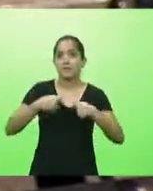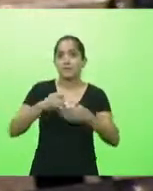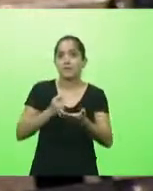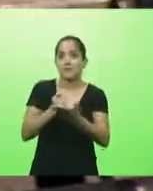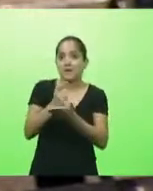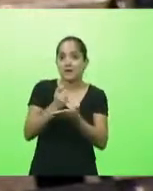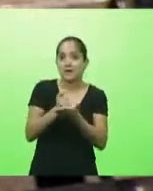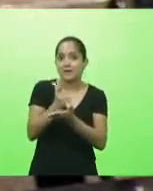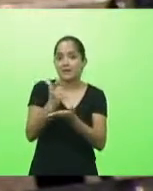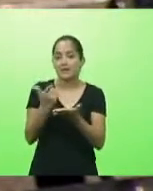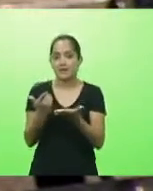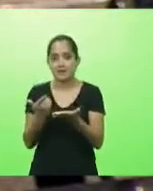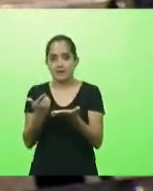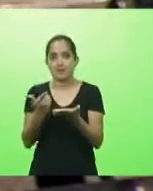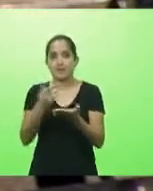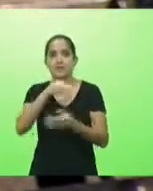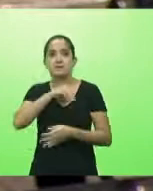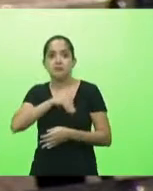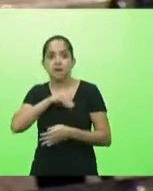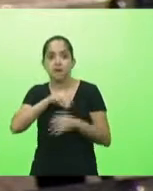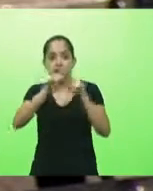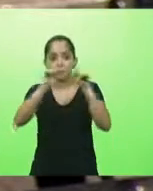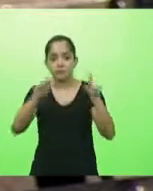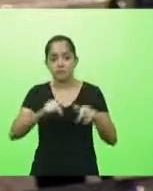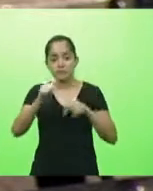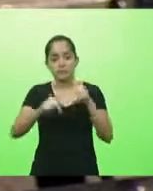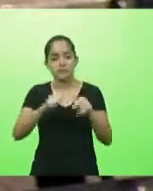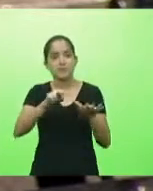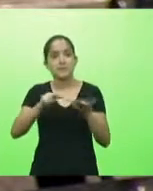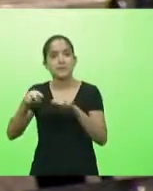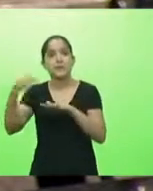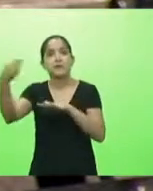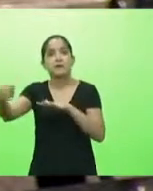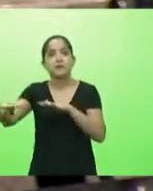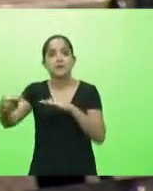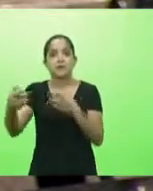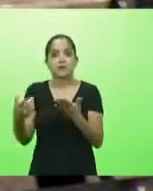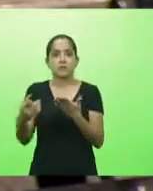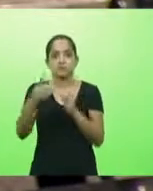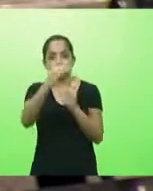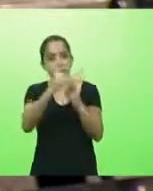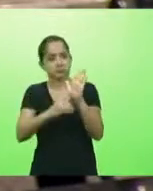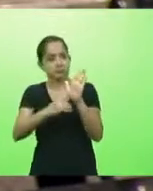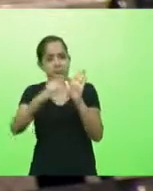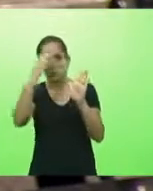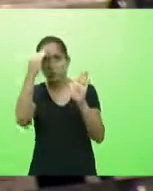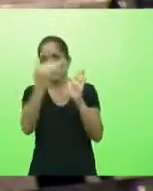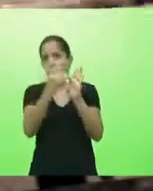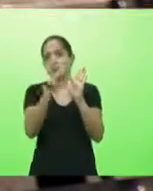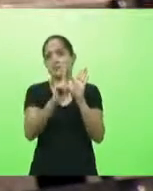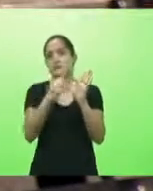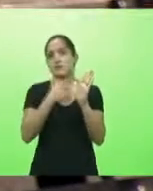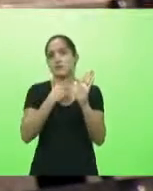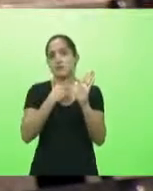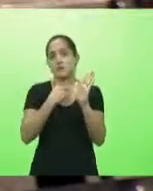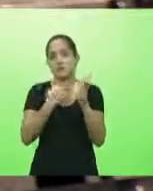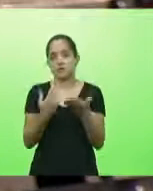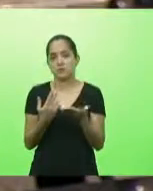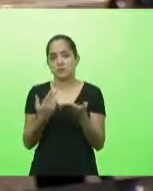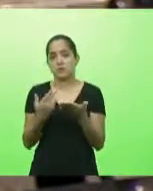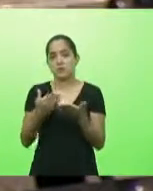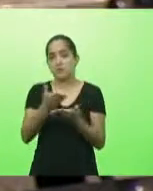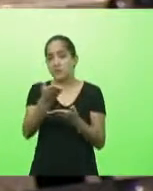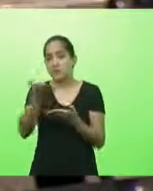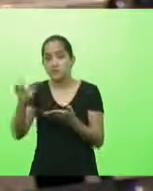rodar a folha de pagamento a semana que vem e eu vou descumprir o decreto é uma forma de você julgar na marginalidade